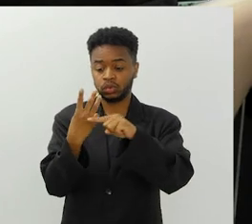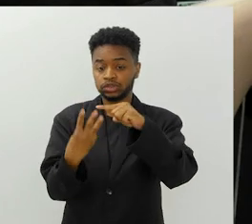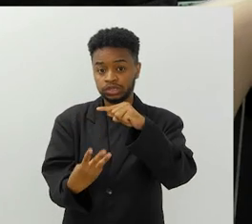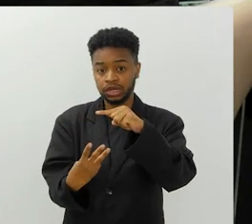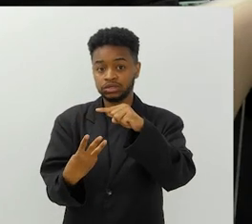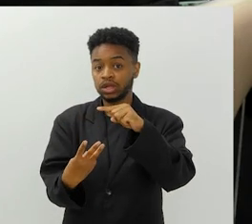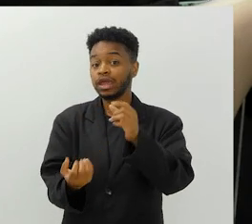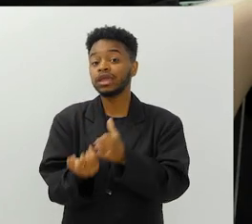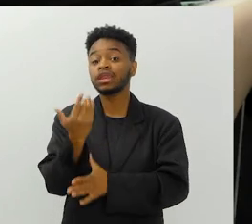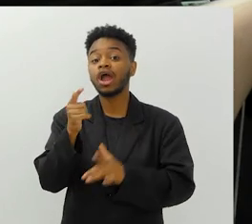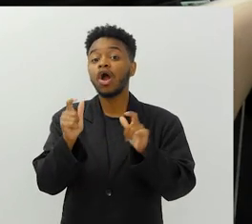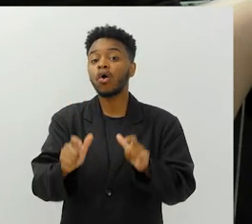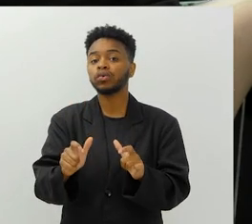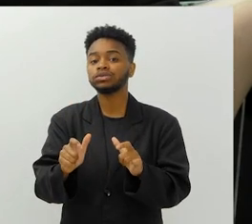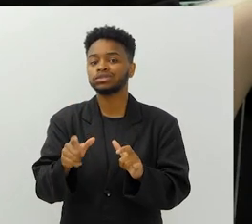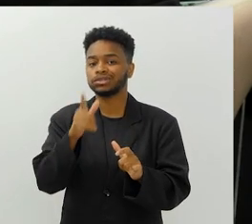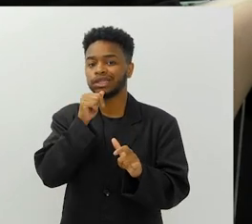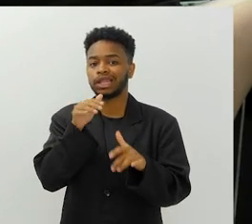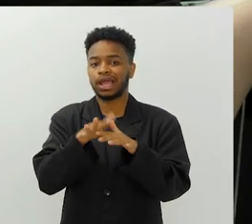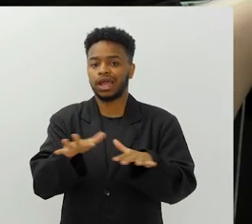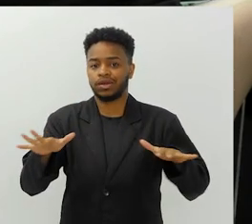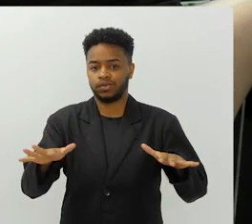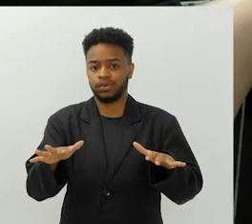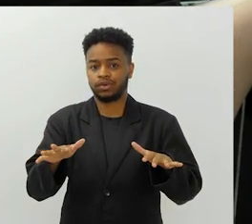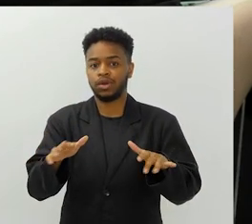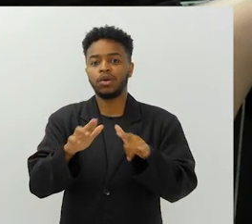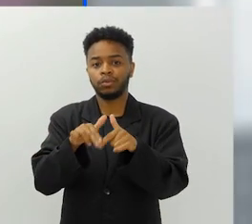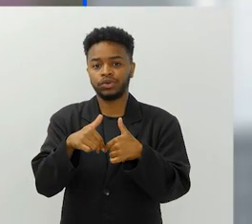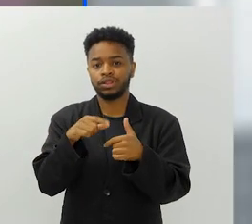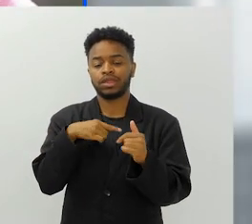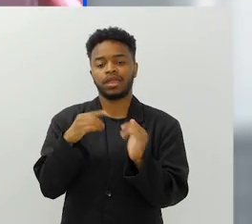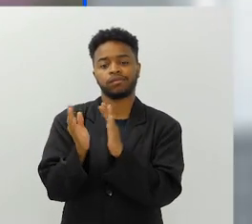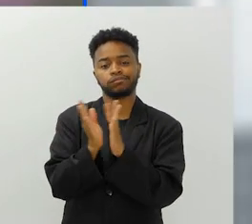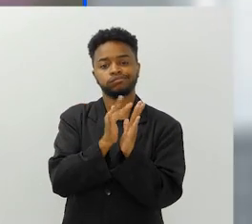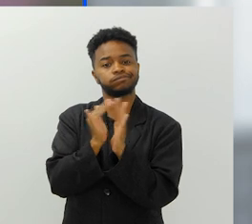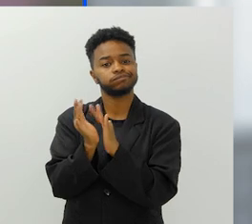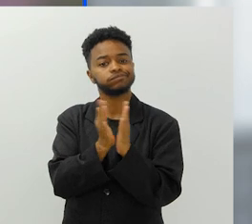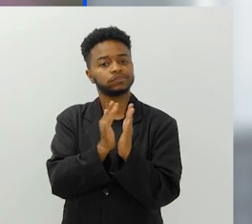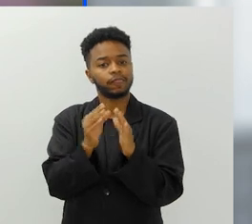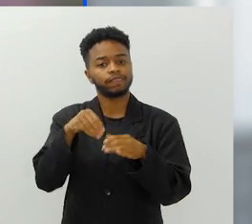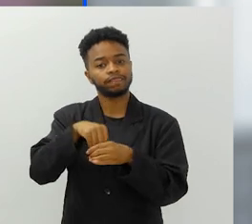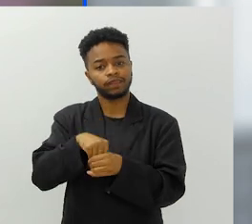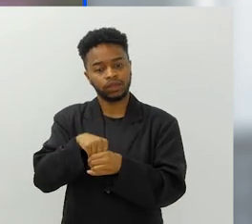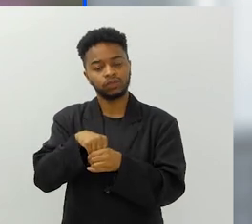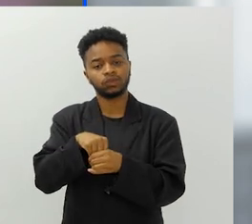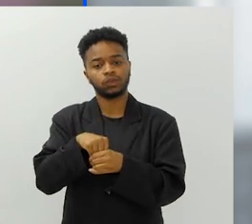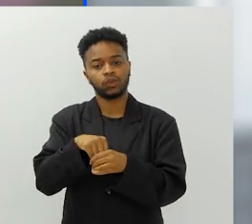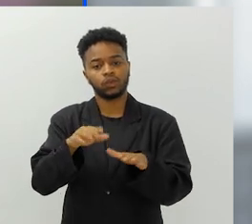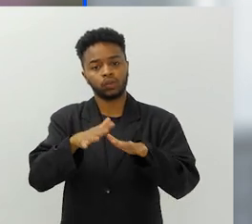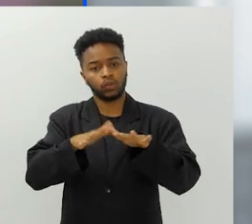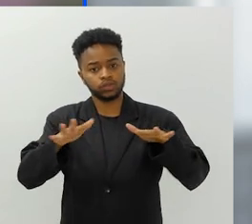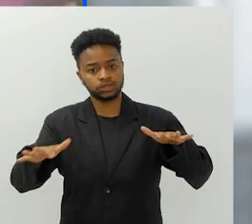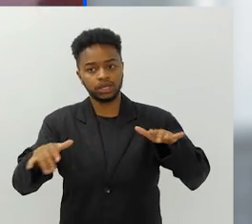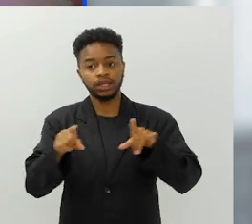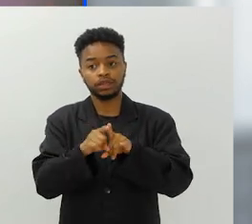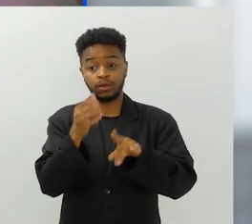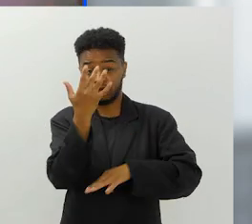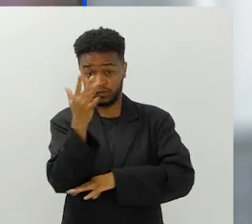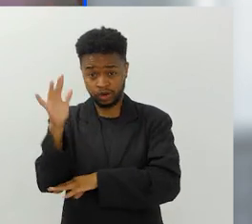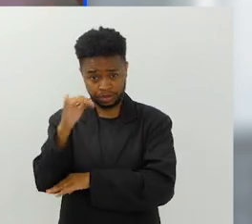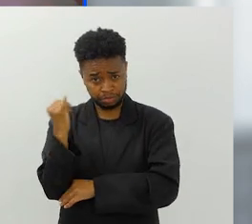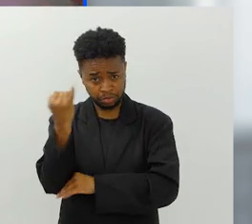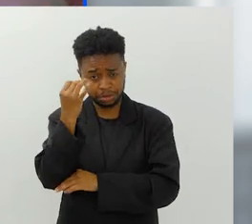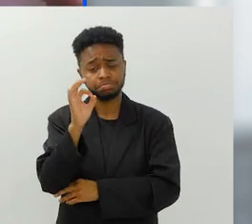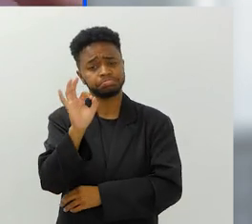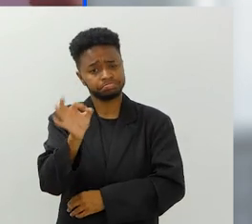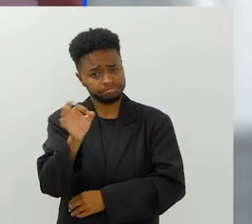terços dele, é produzido nos oceanos pelas microalgas que estão nos oceanos. As florestas